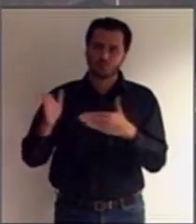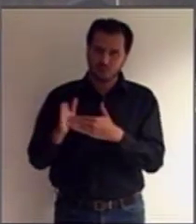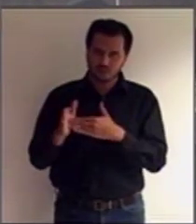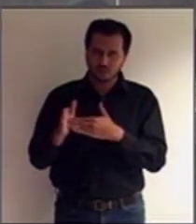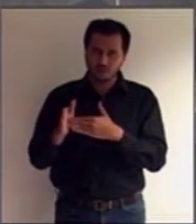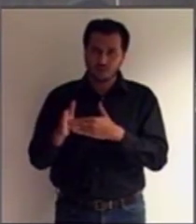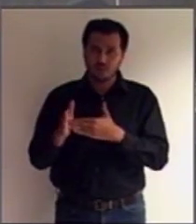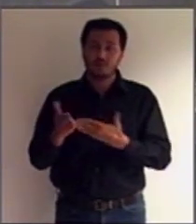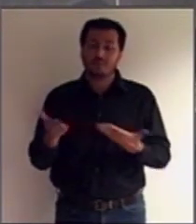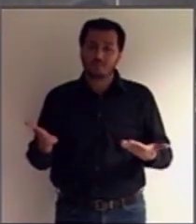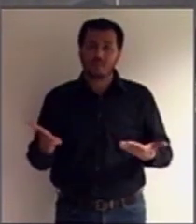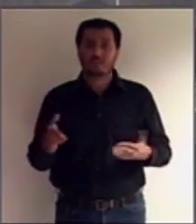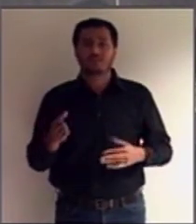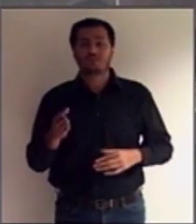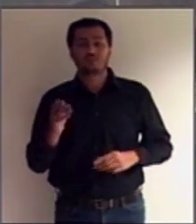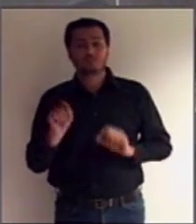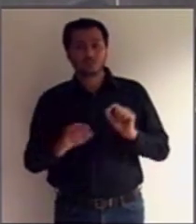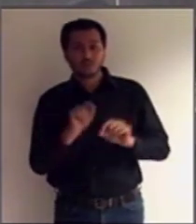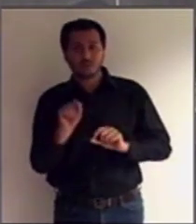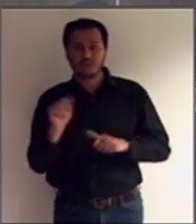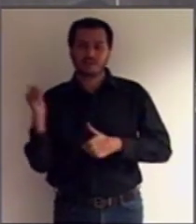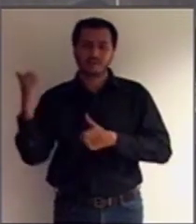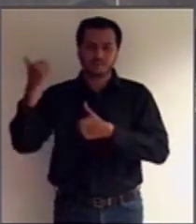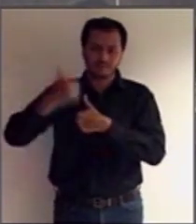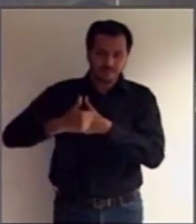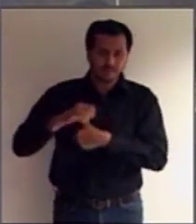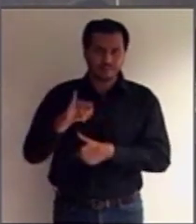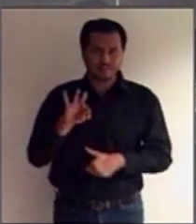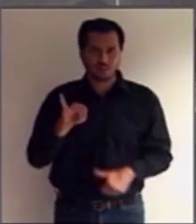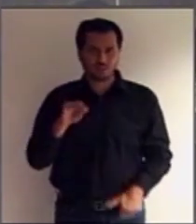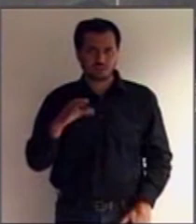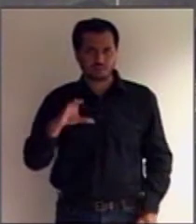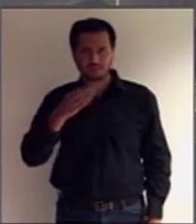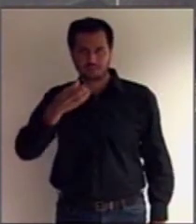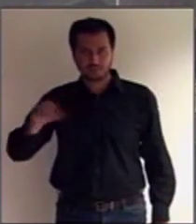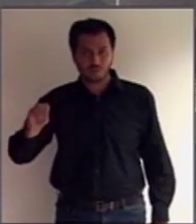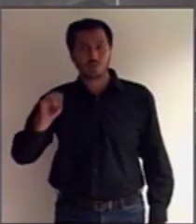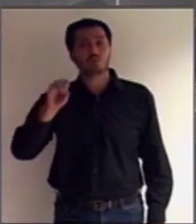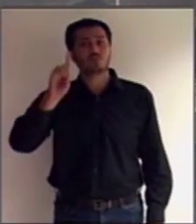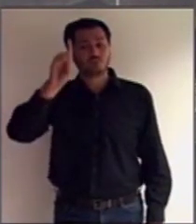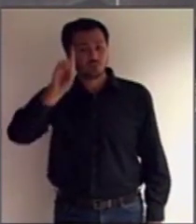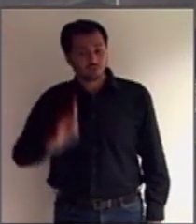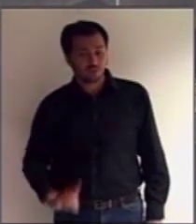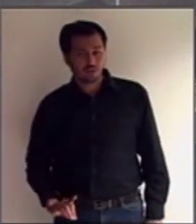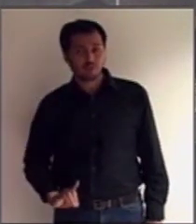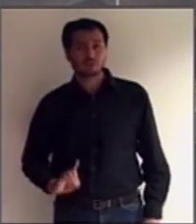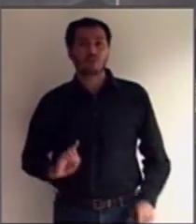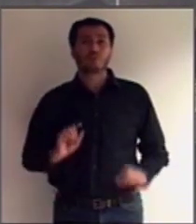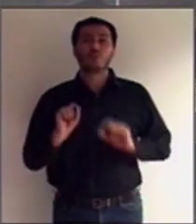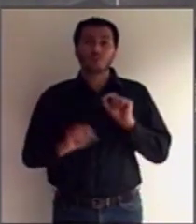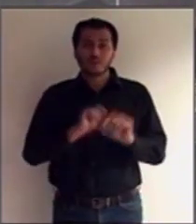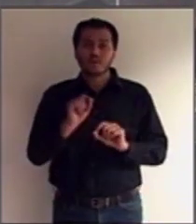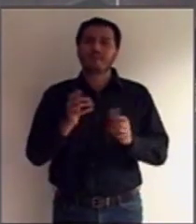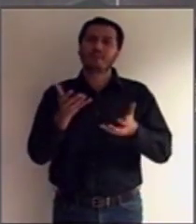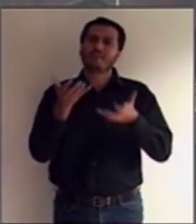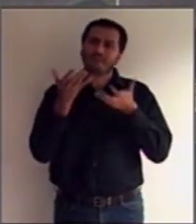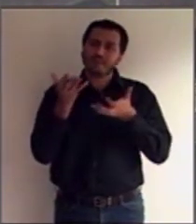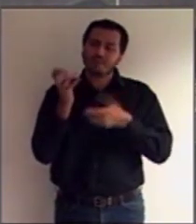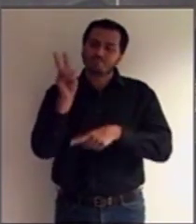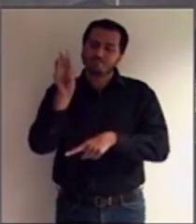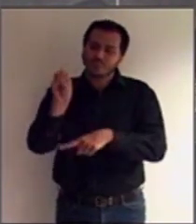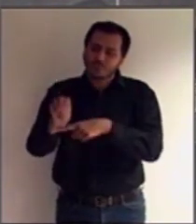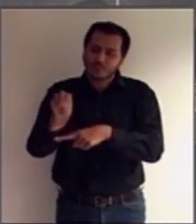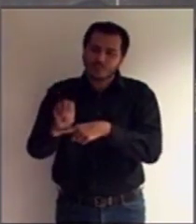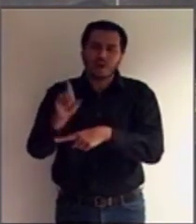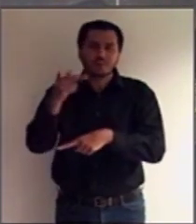ressaltar que a interdição é um direito que visa preservar um outro direito da pessoa com